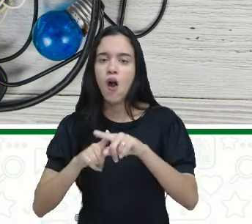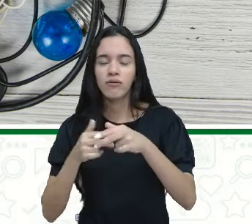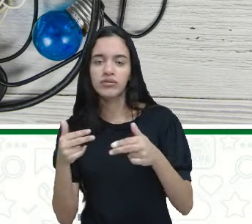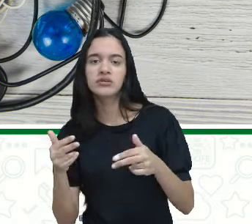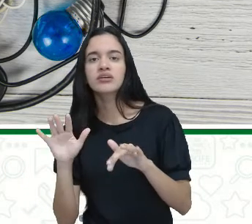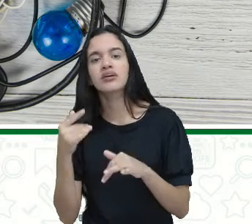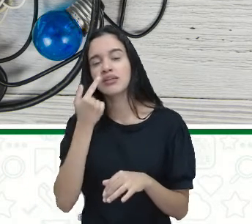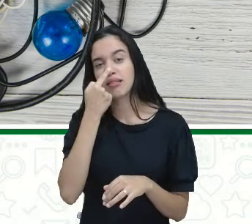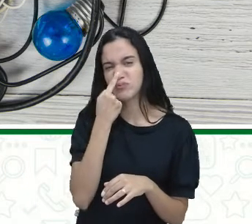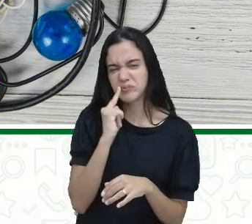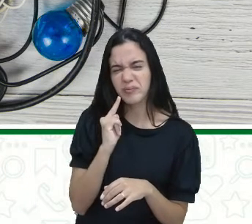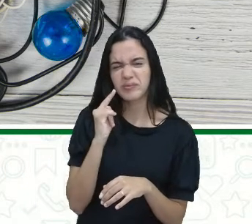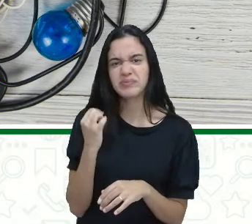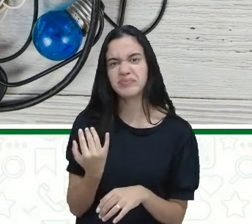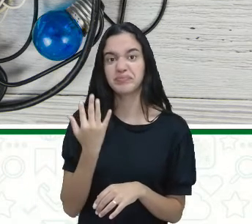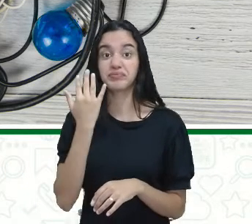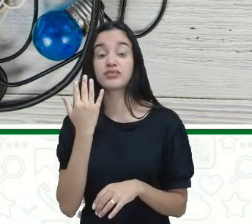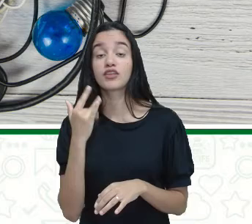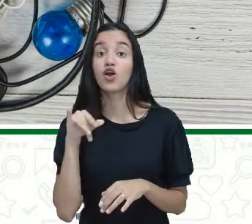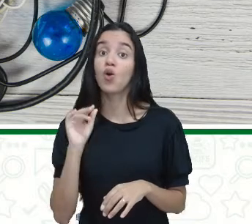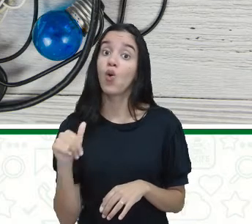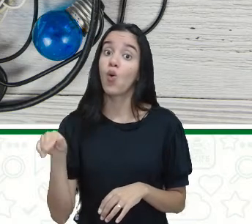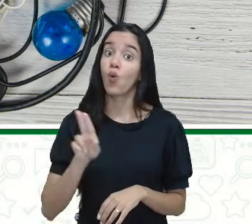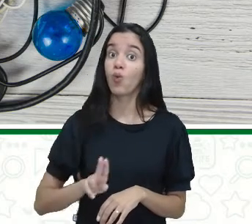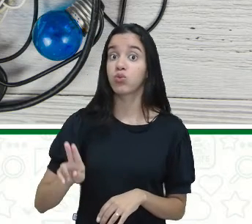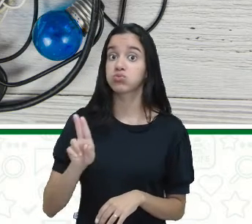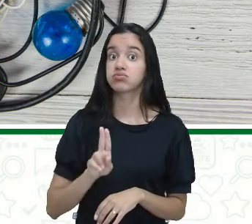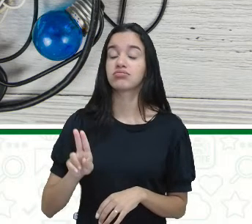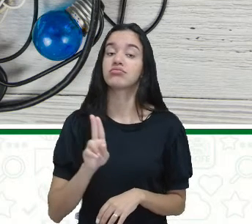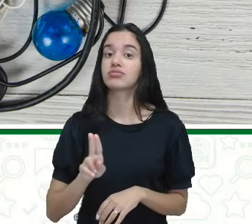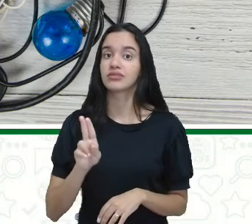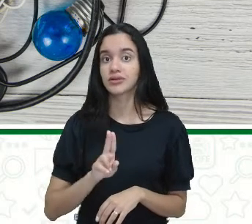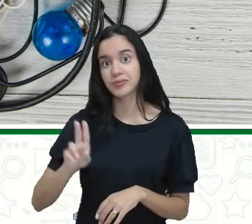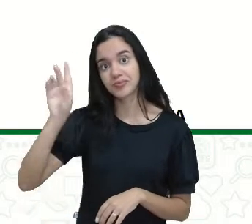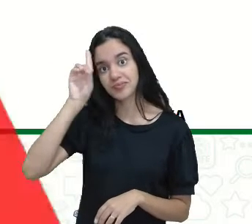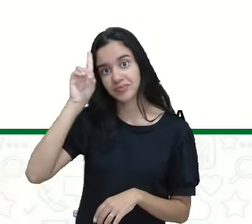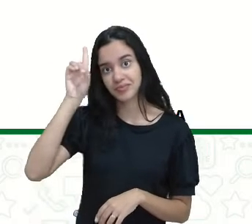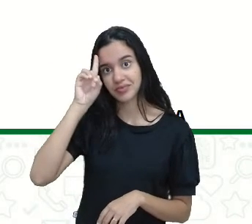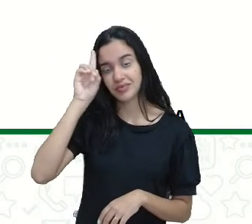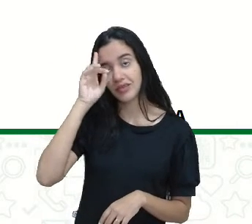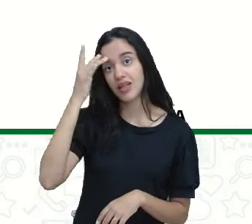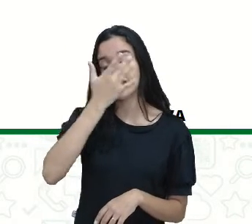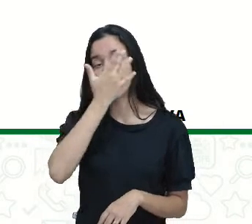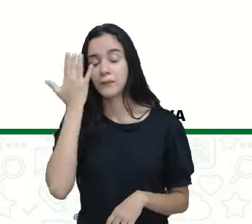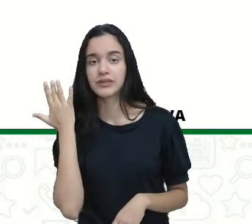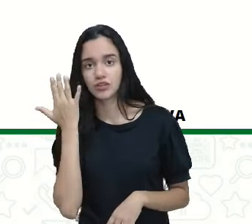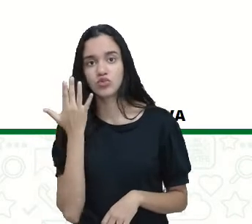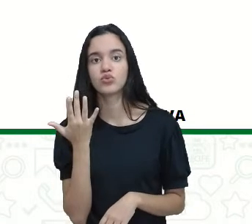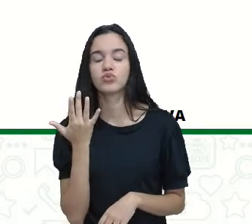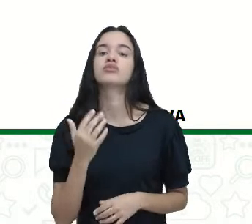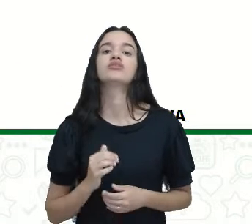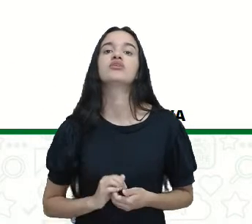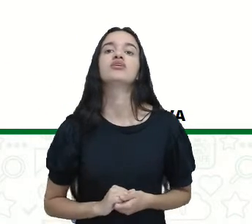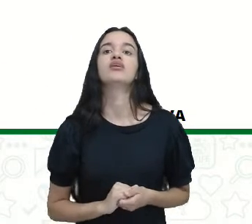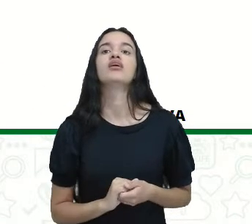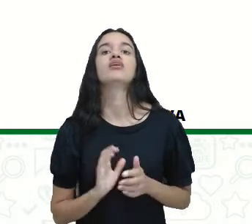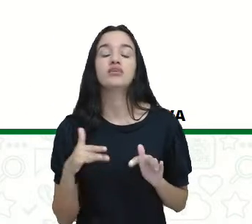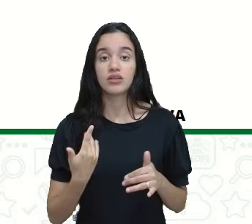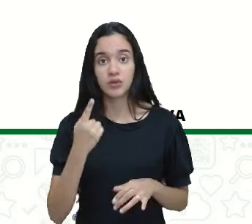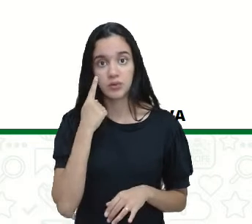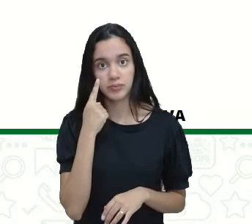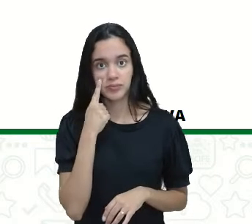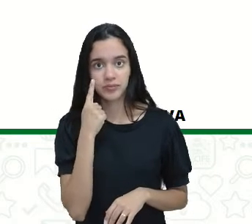lixo tecnológico. Utilizado no dia a dia das pessoas que foram esquecidas. Então,